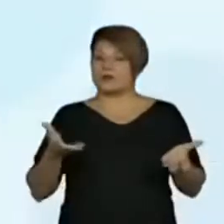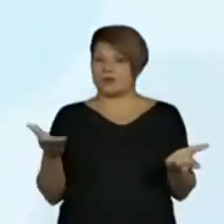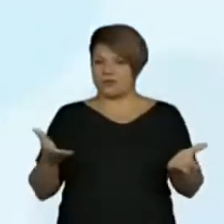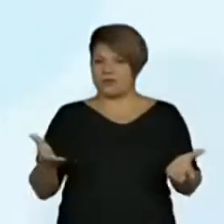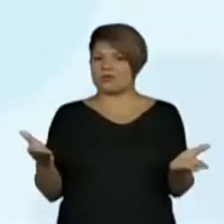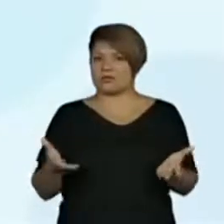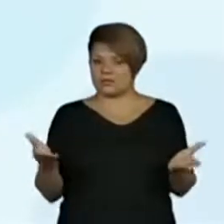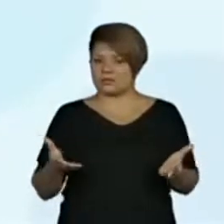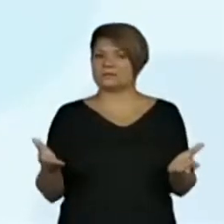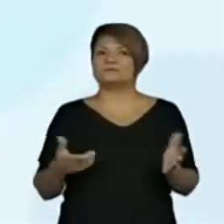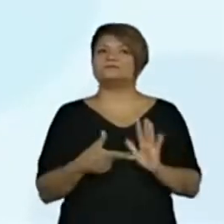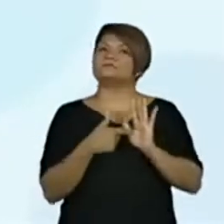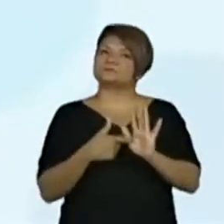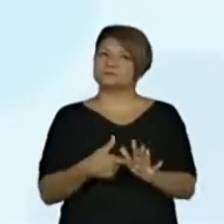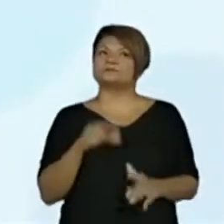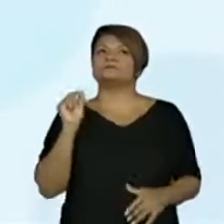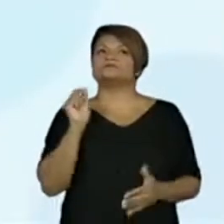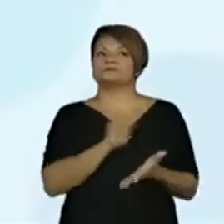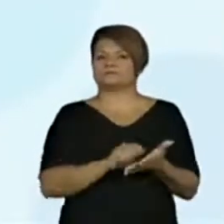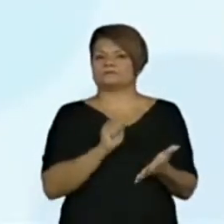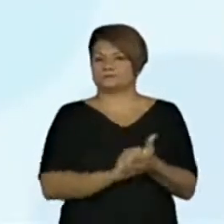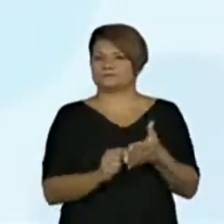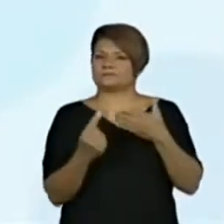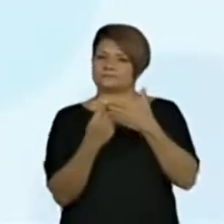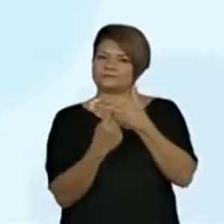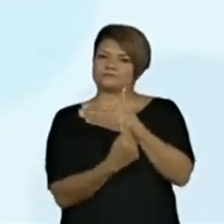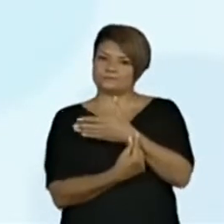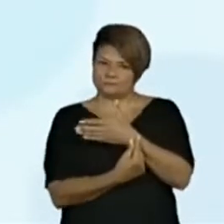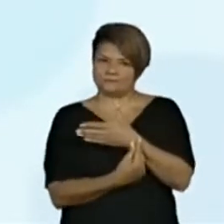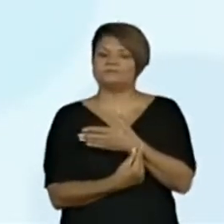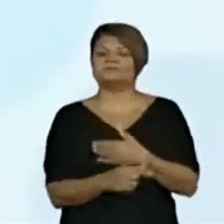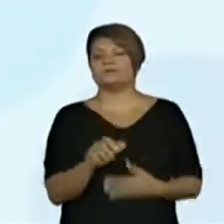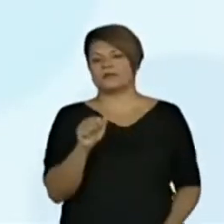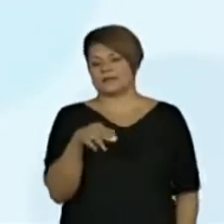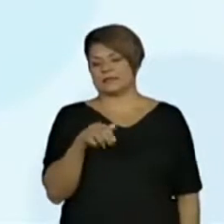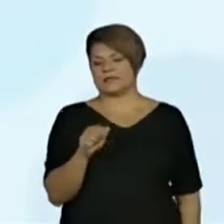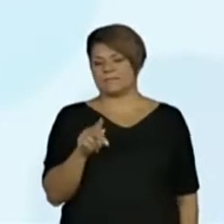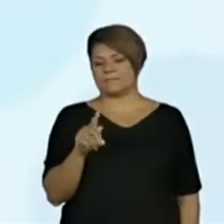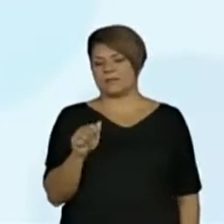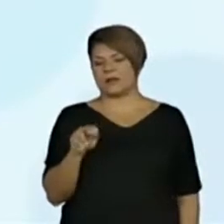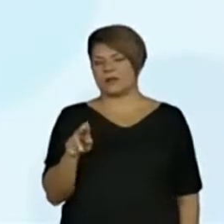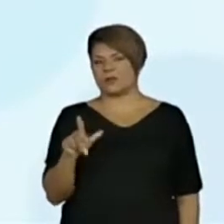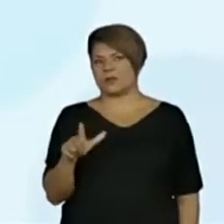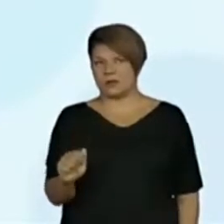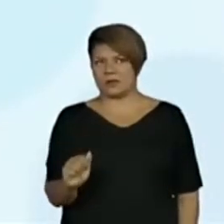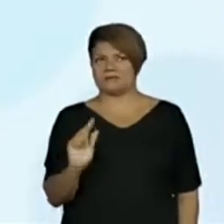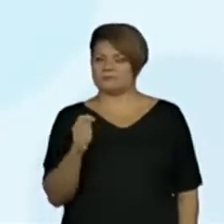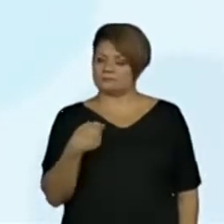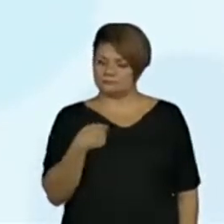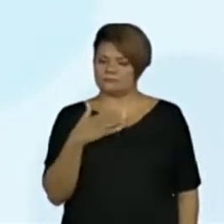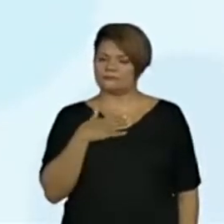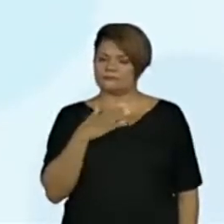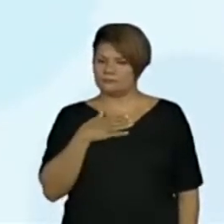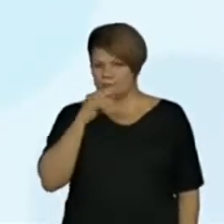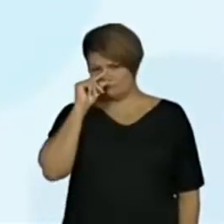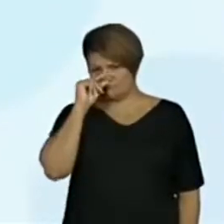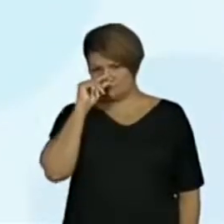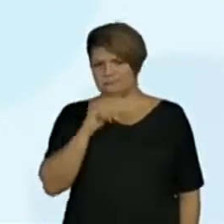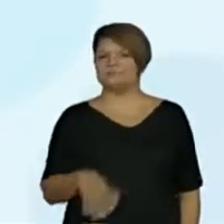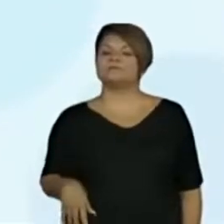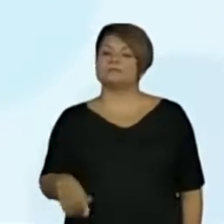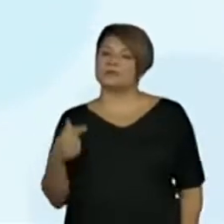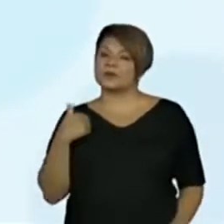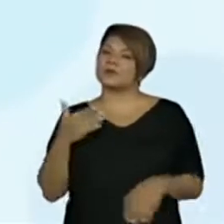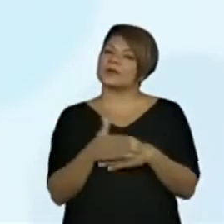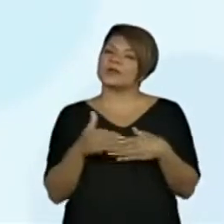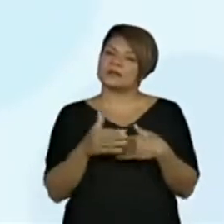quem escreveu. Ana Paula Gugelmin. Ou seja, foi a professora que escreveu. Eu tive o carinho de escrever,